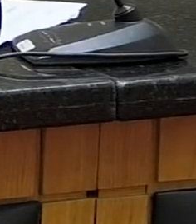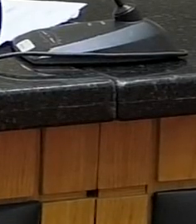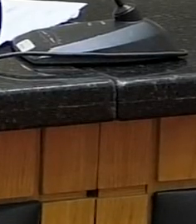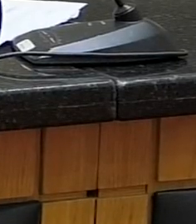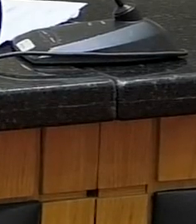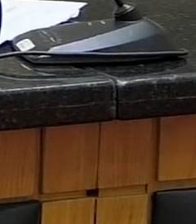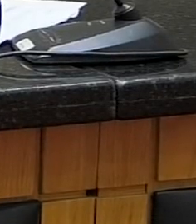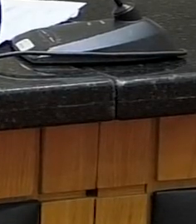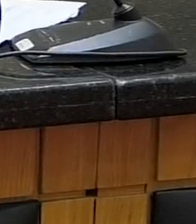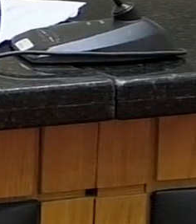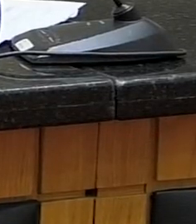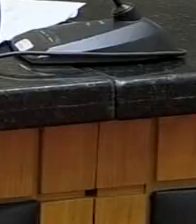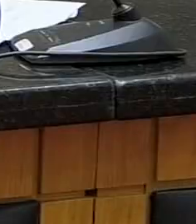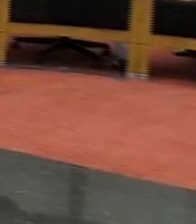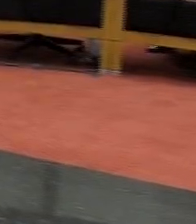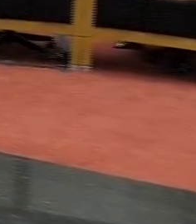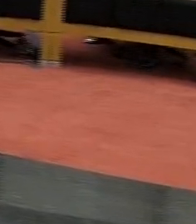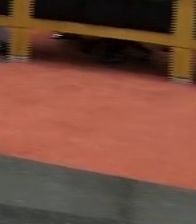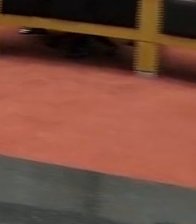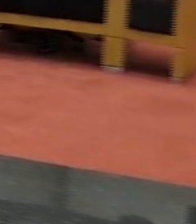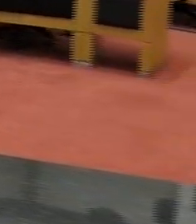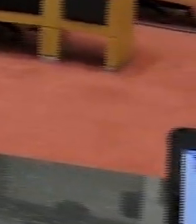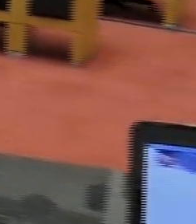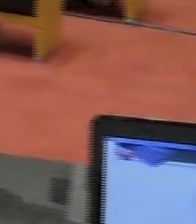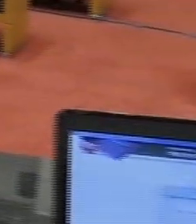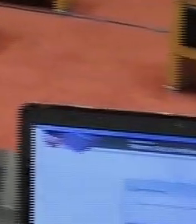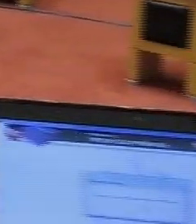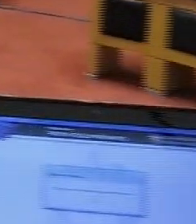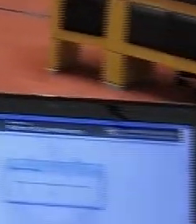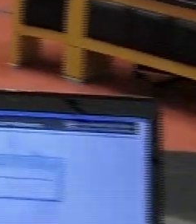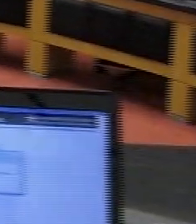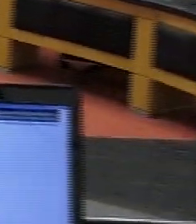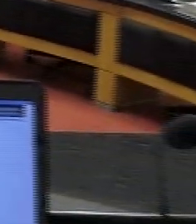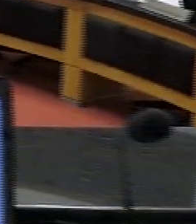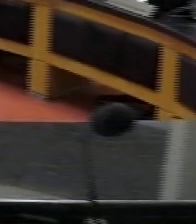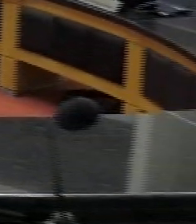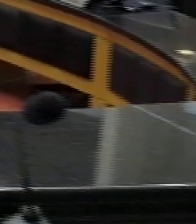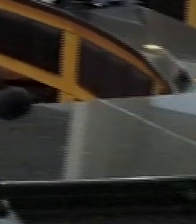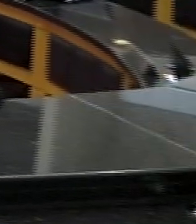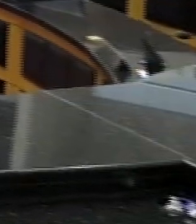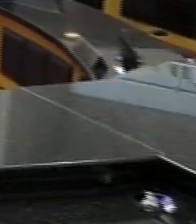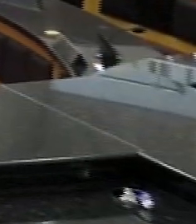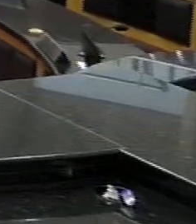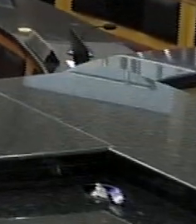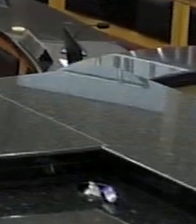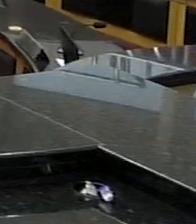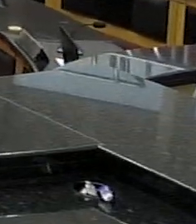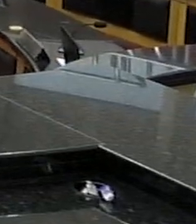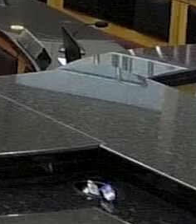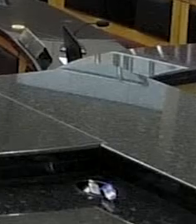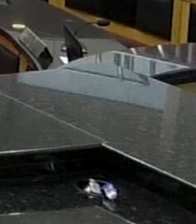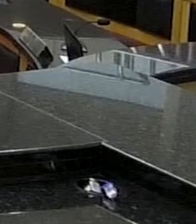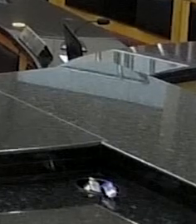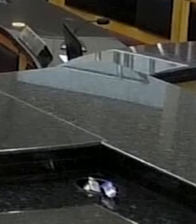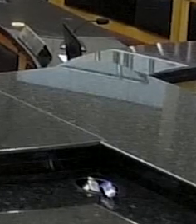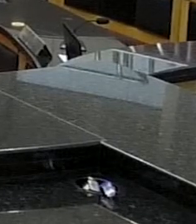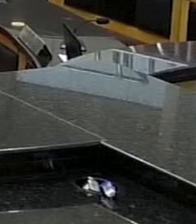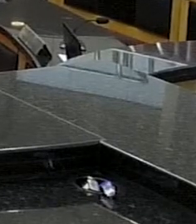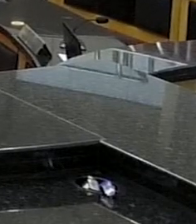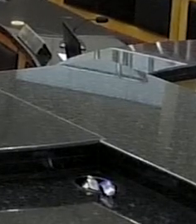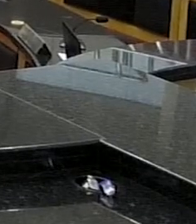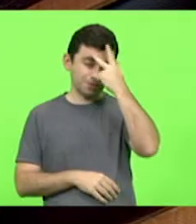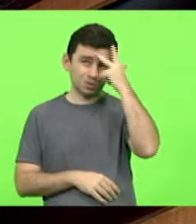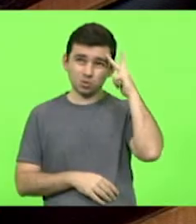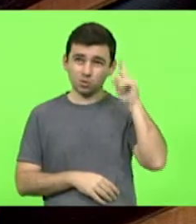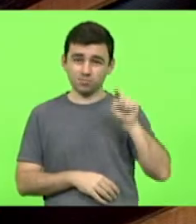informou que vai protocolar um projeto de lei que pretende punir servidores que, eventualmente, recebam qualquer tipo de benefício que não